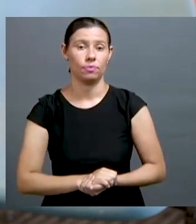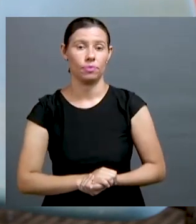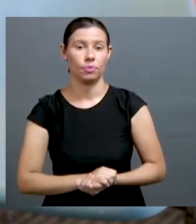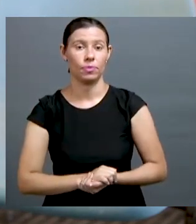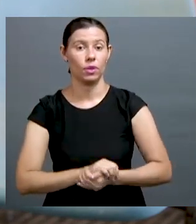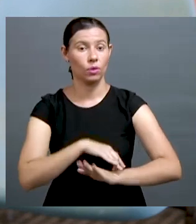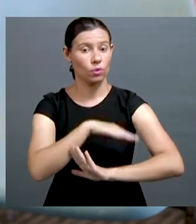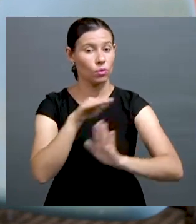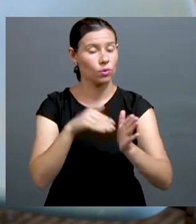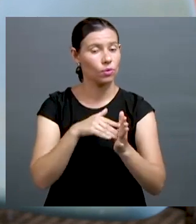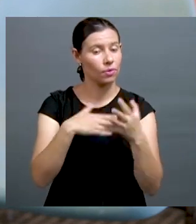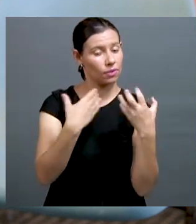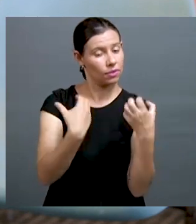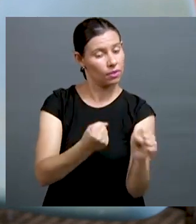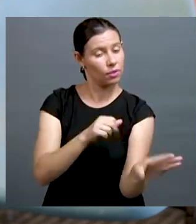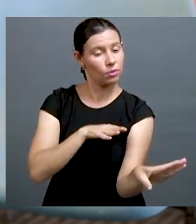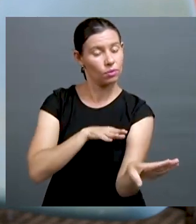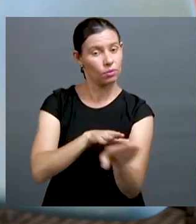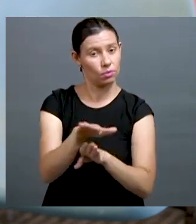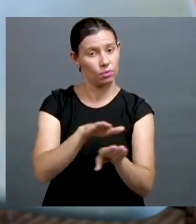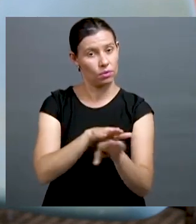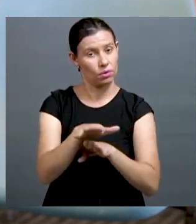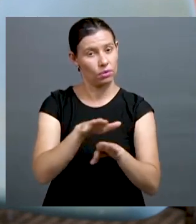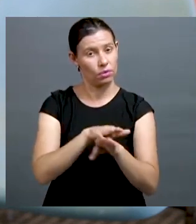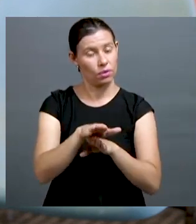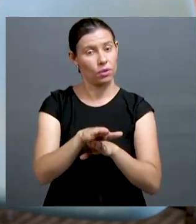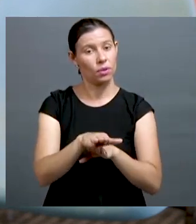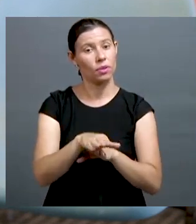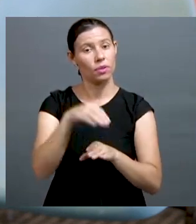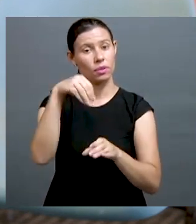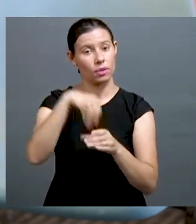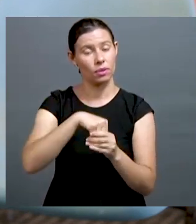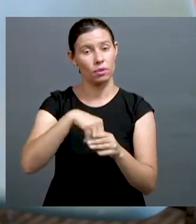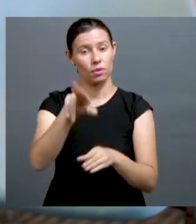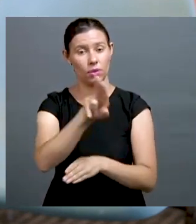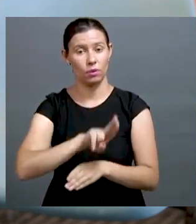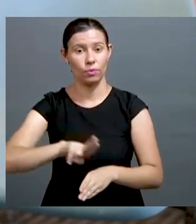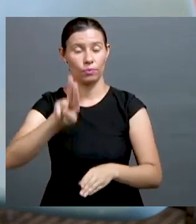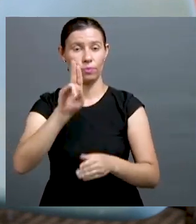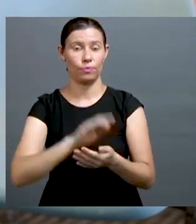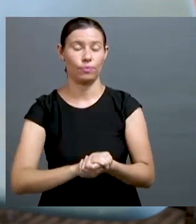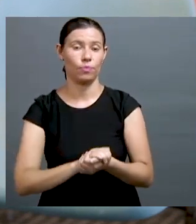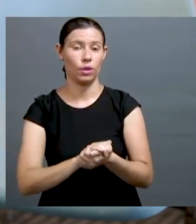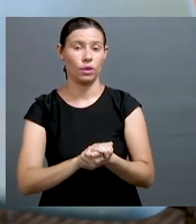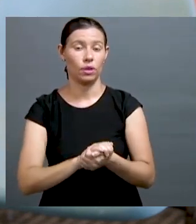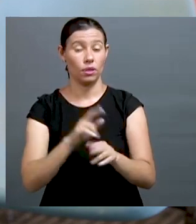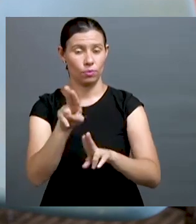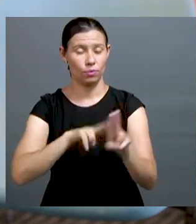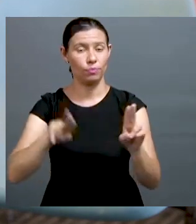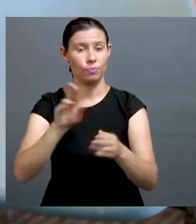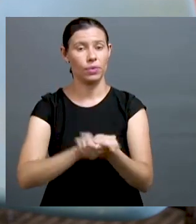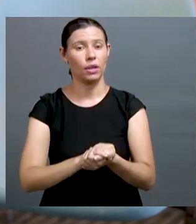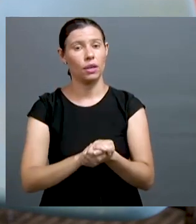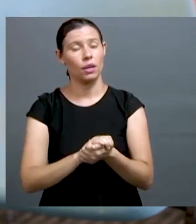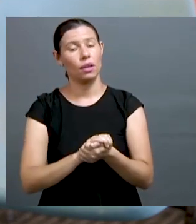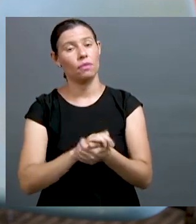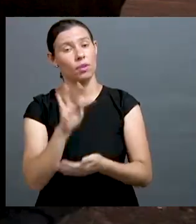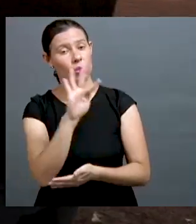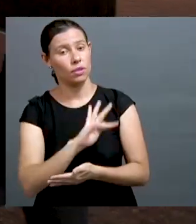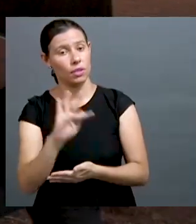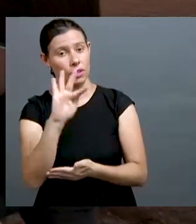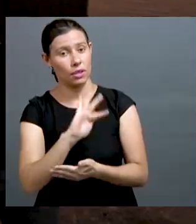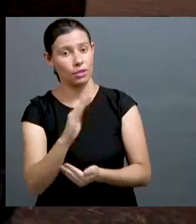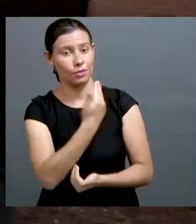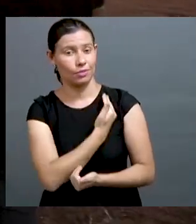do nome social, que foi aprovado por unanimidade no conselho dessa universidade.